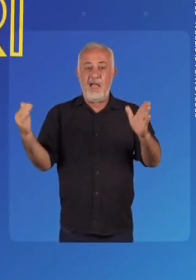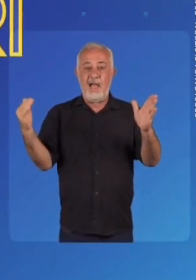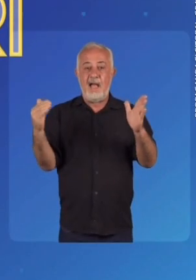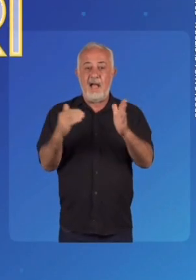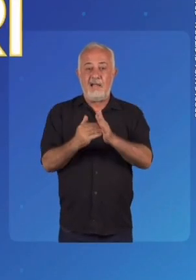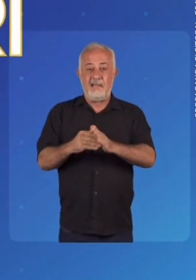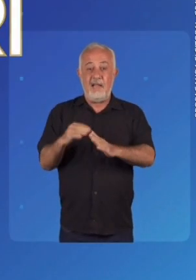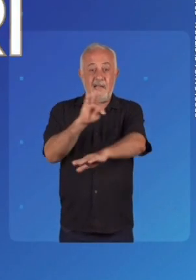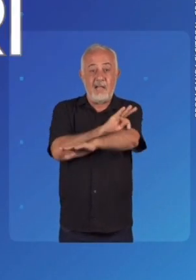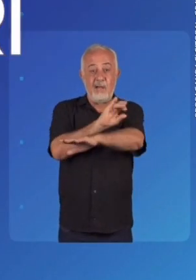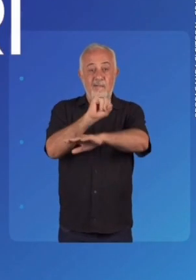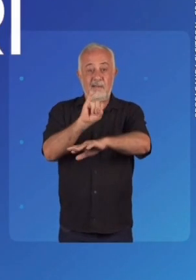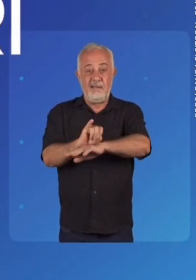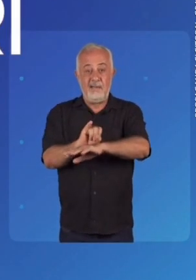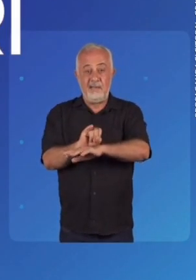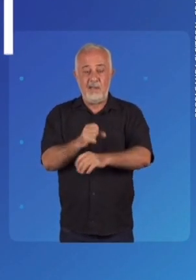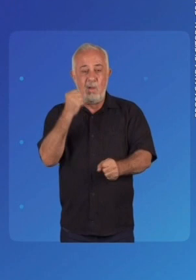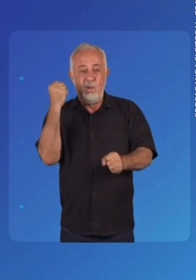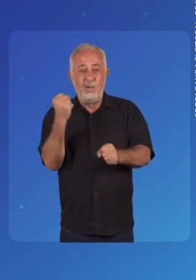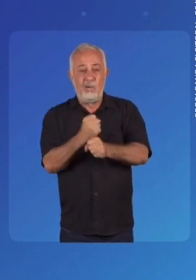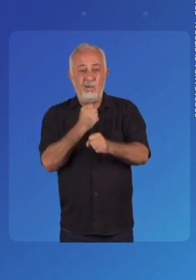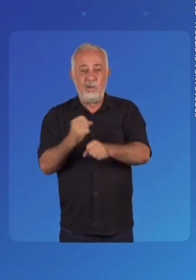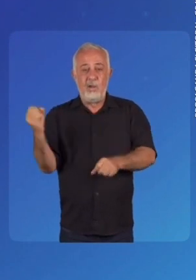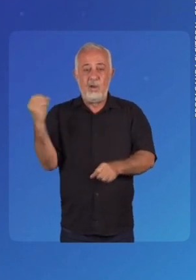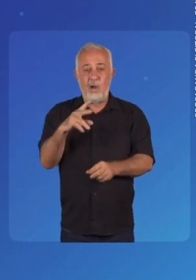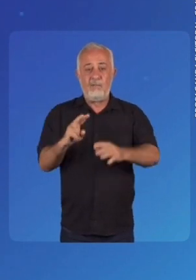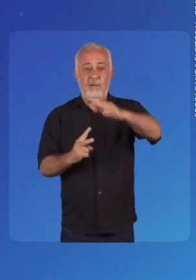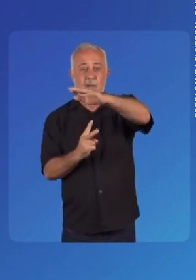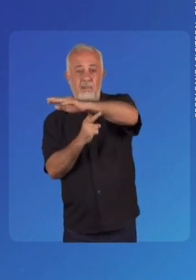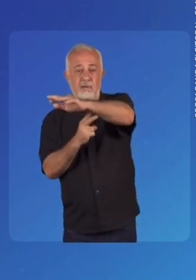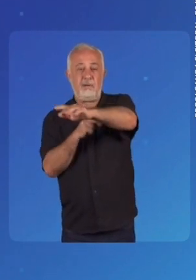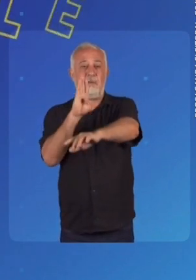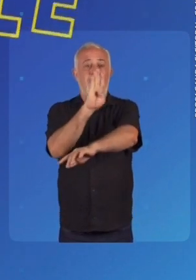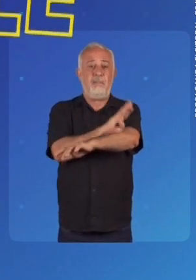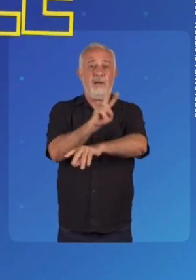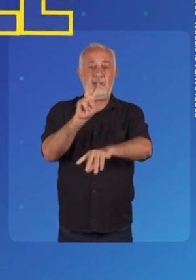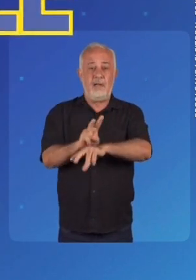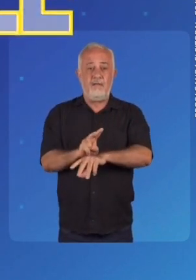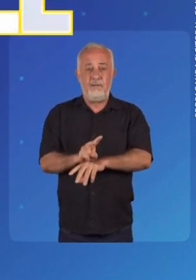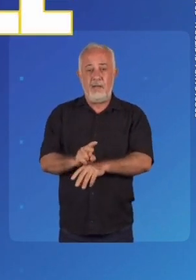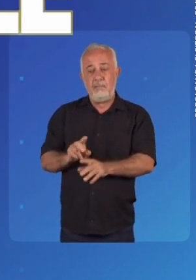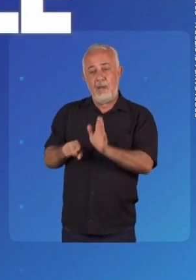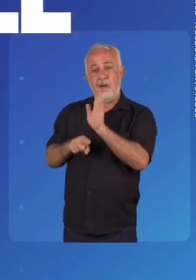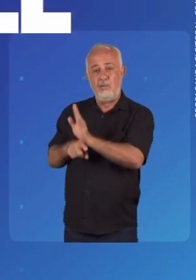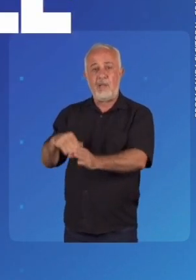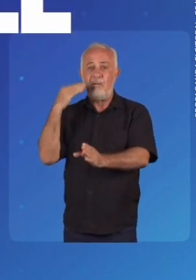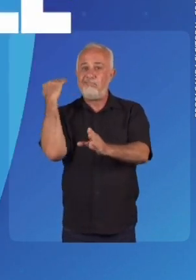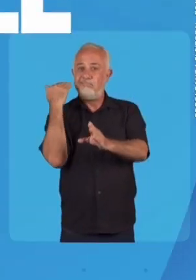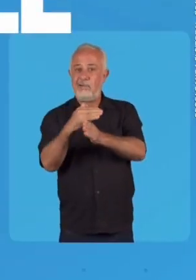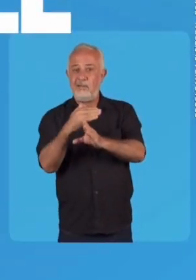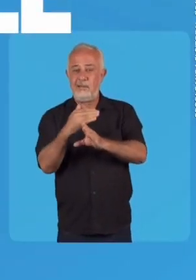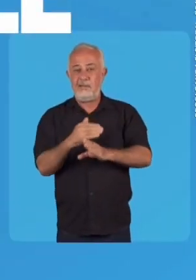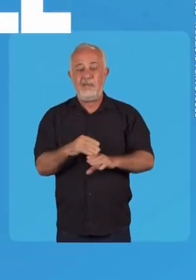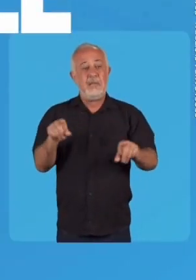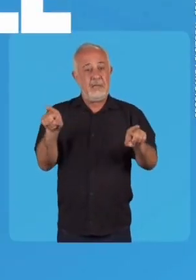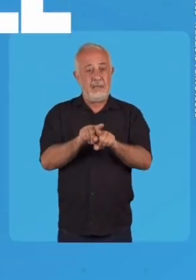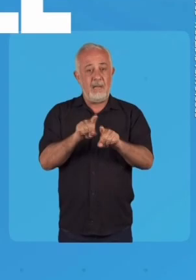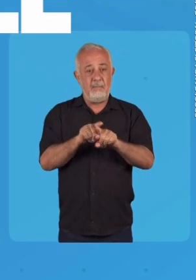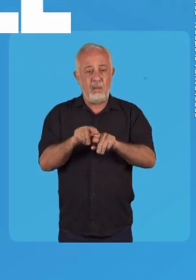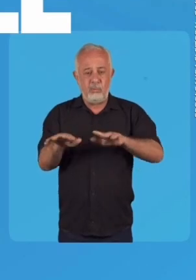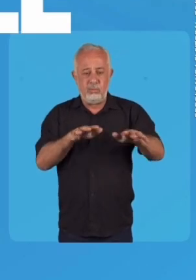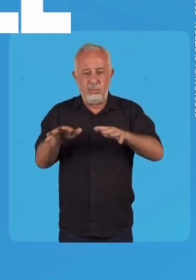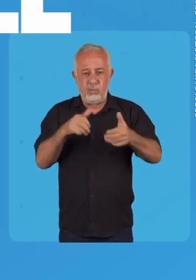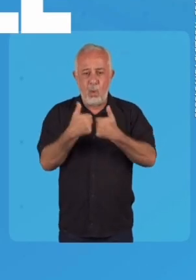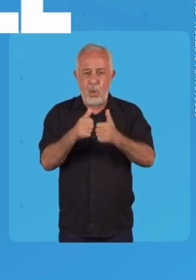Teutônio Segurado até o Jardim Taquari. Construir uma nova ponte no Vertaville para desafogar a Teutônio